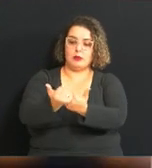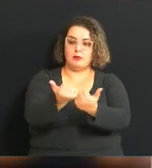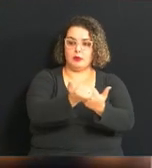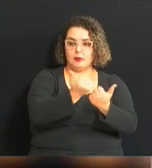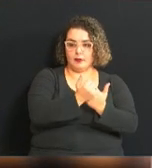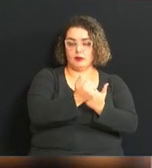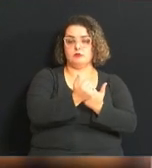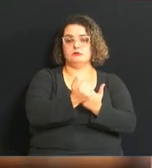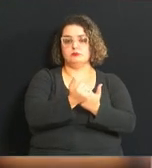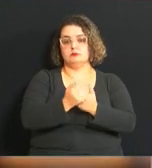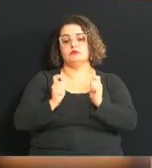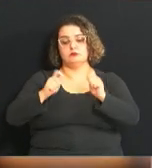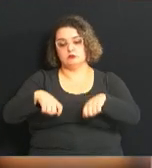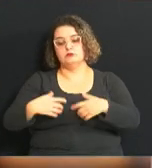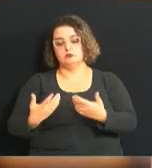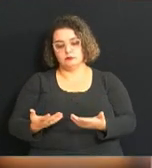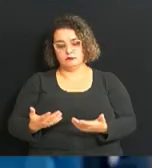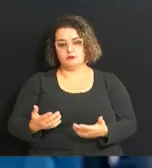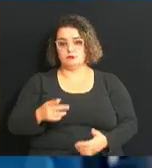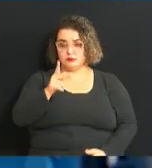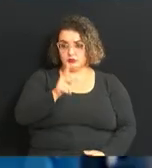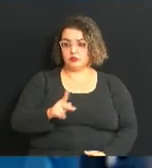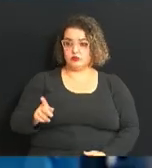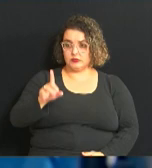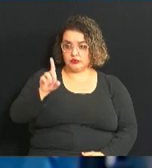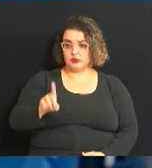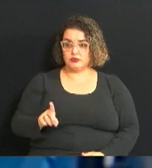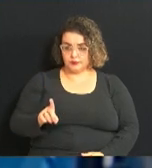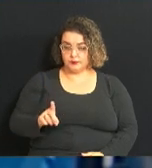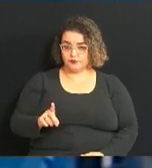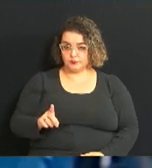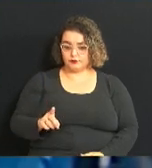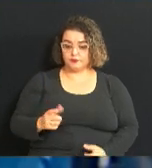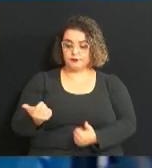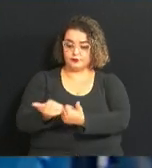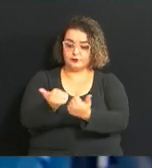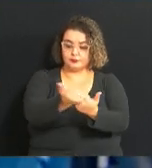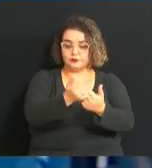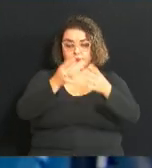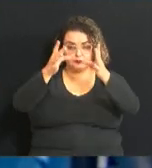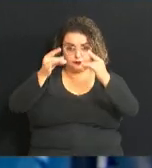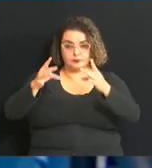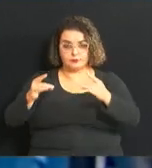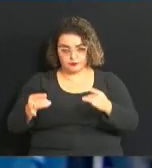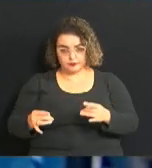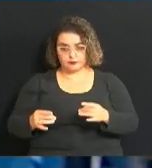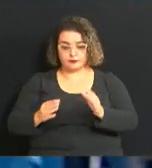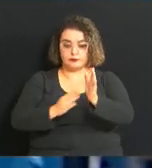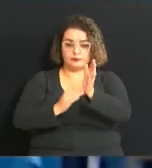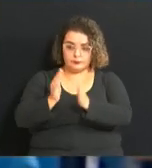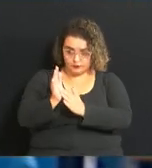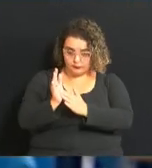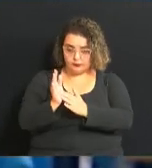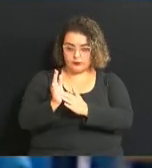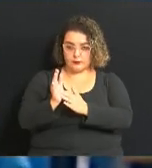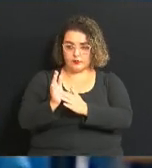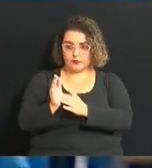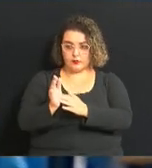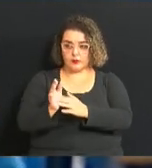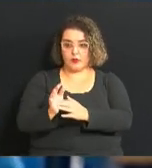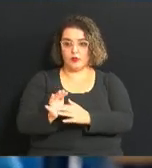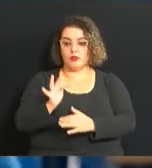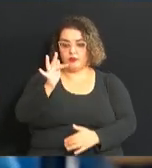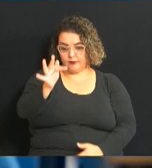de provimento efetivo de vice-diretor. Os cargos que serão definidos por concurso público se destinam a